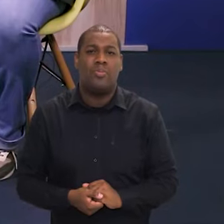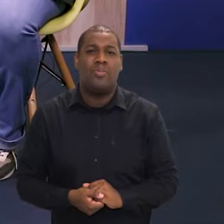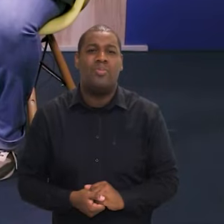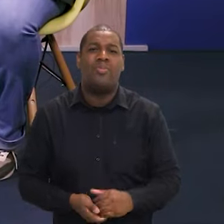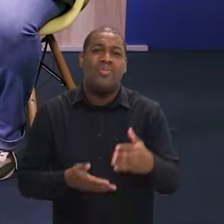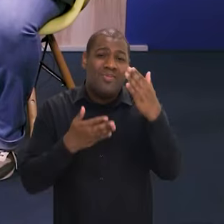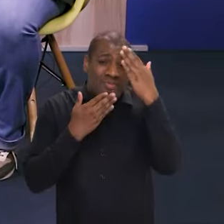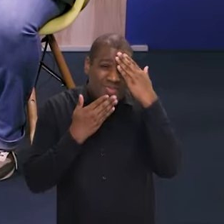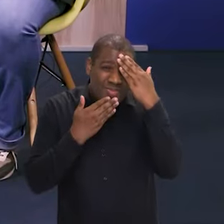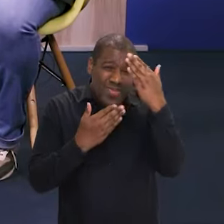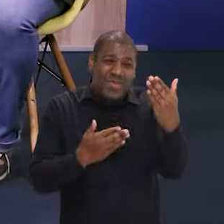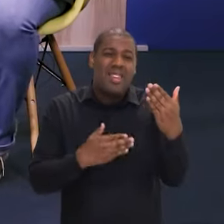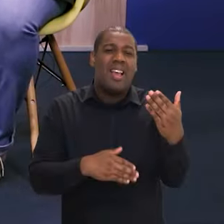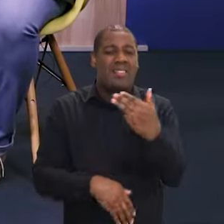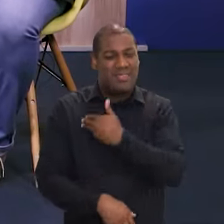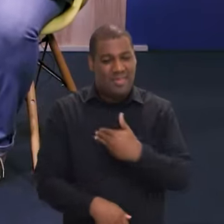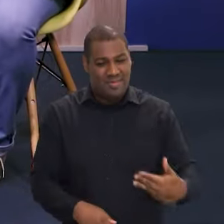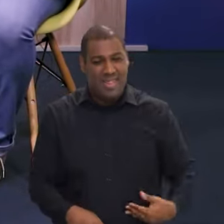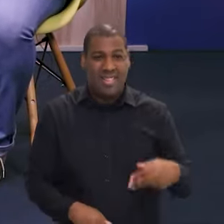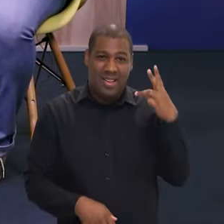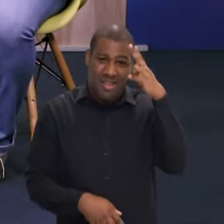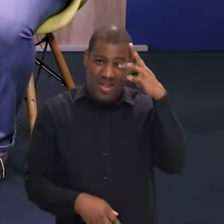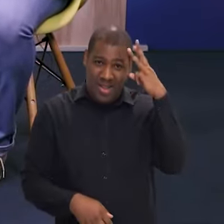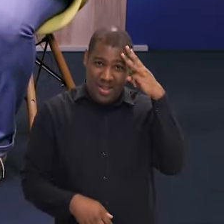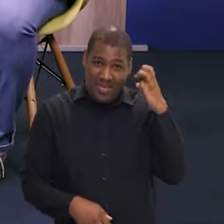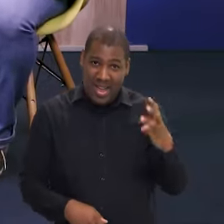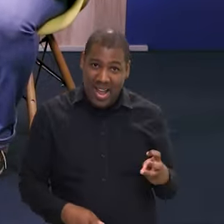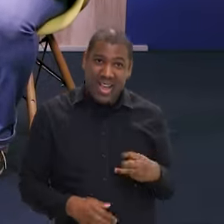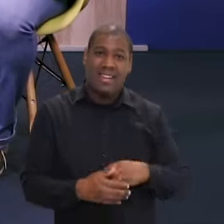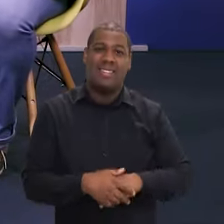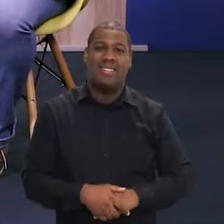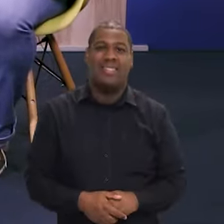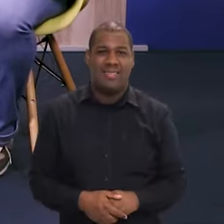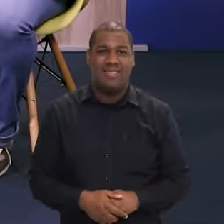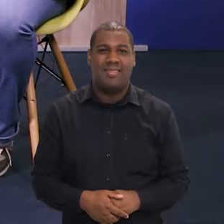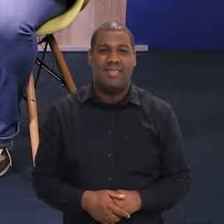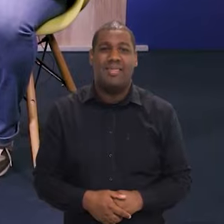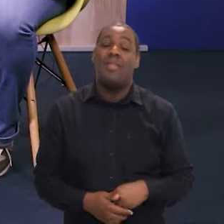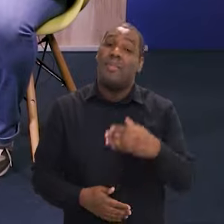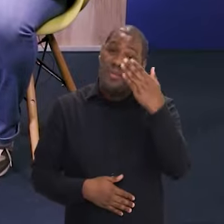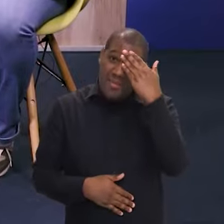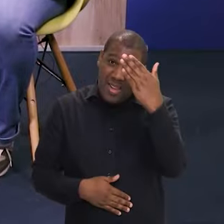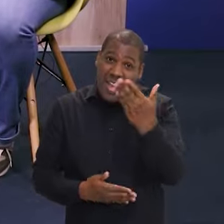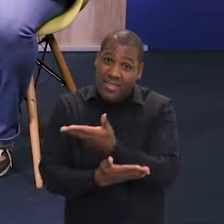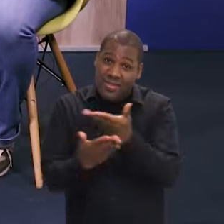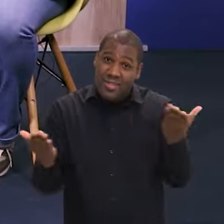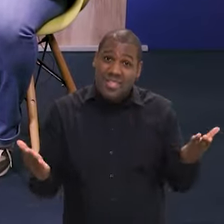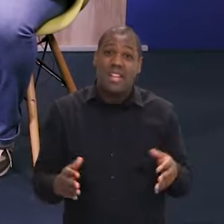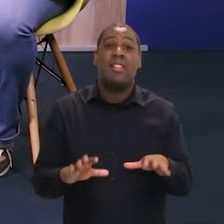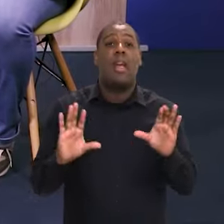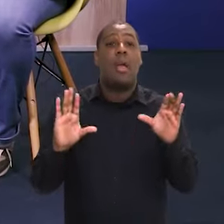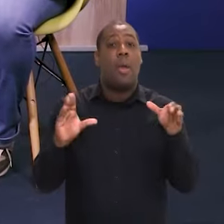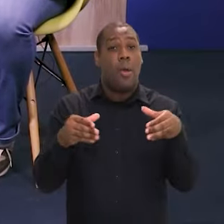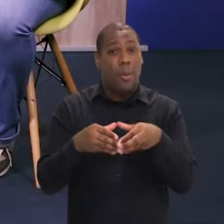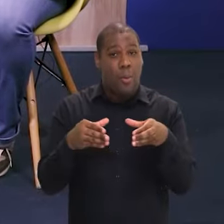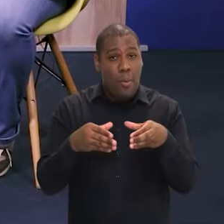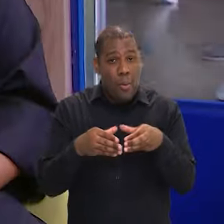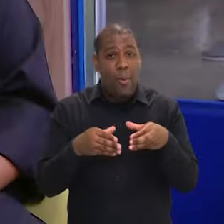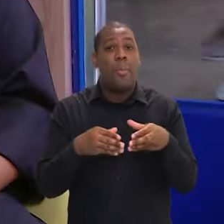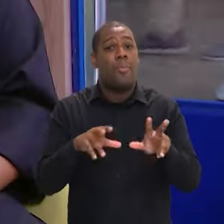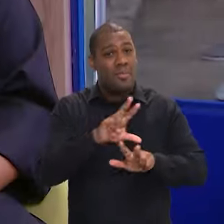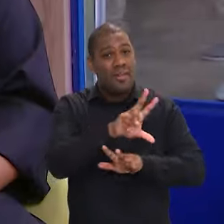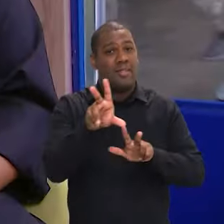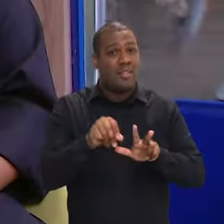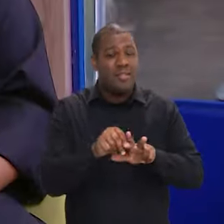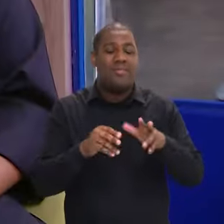presidente Lula. Acerto, ministra, muitíssimo obrigada. Seja sempre bem-vinda aqui no Brasil em Pauta. Olha, Carol, obrigado a você, obrigado aí a toda a